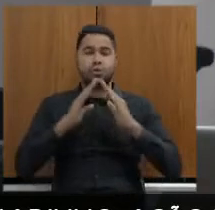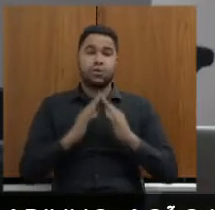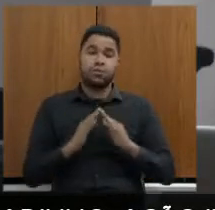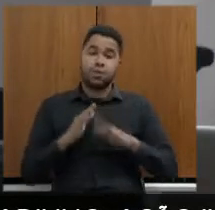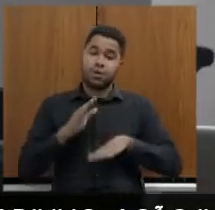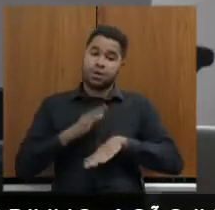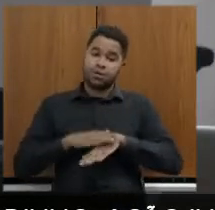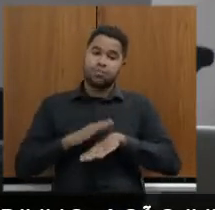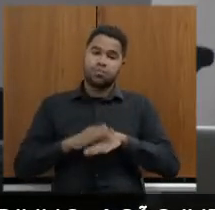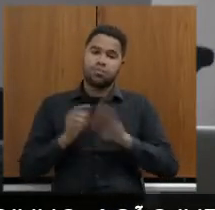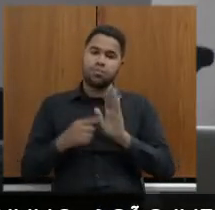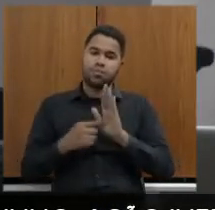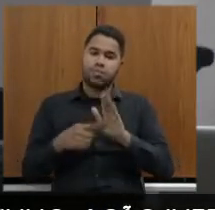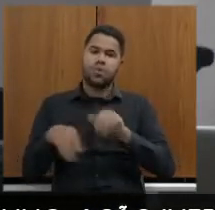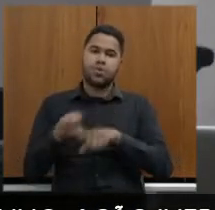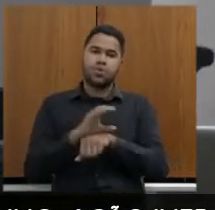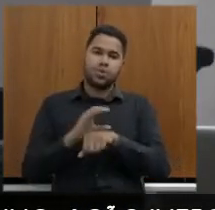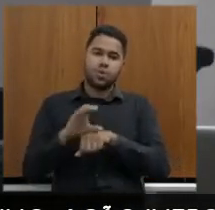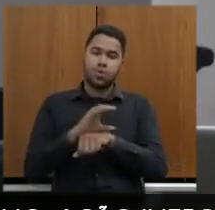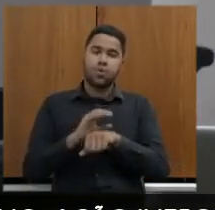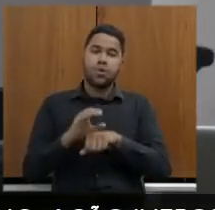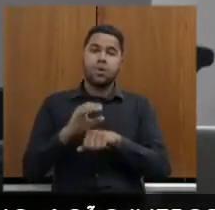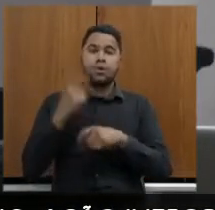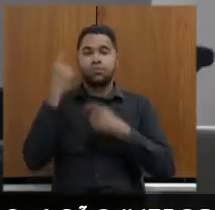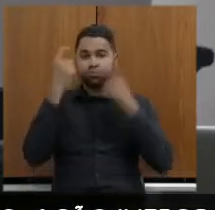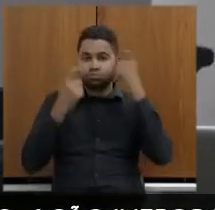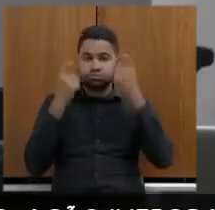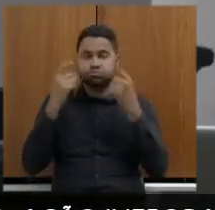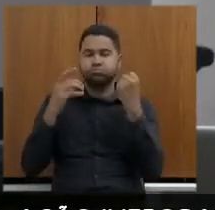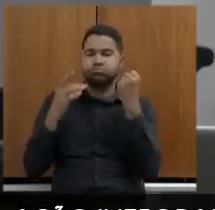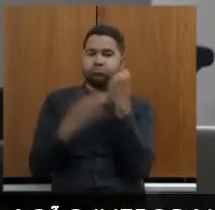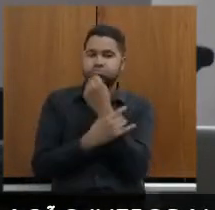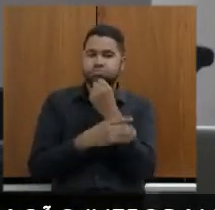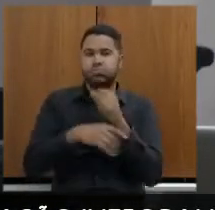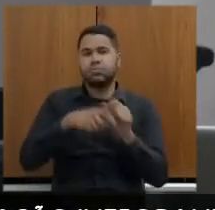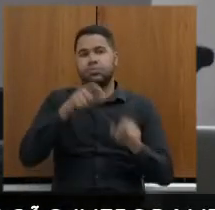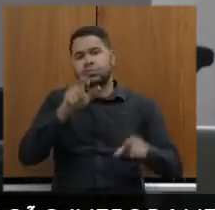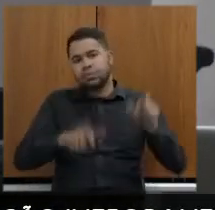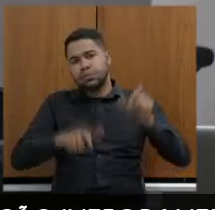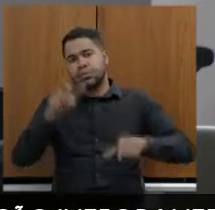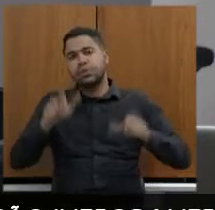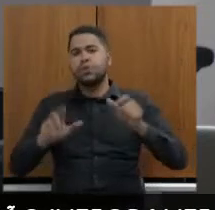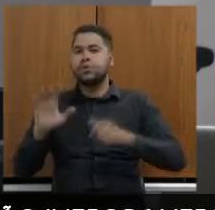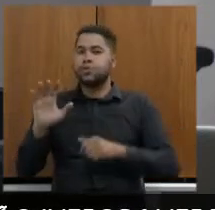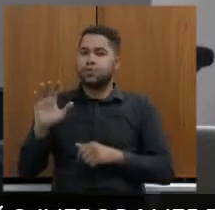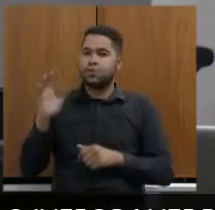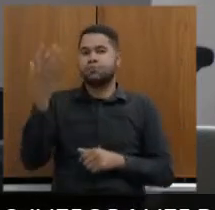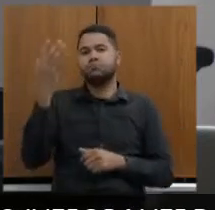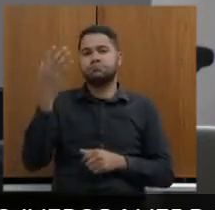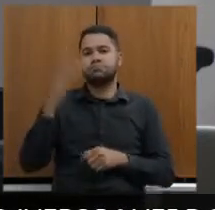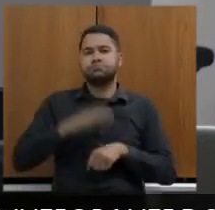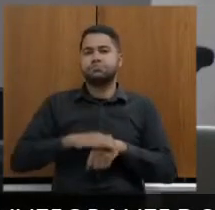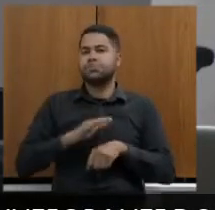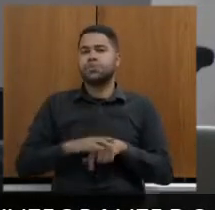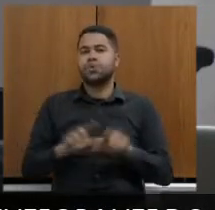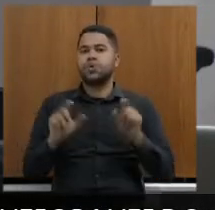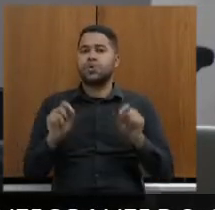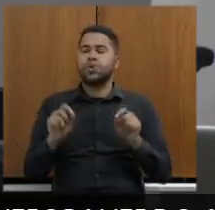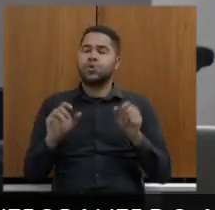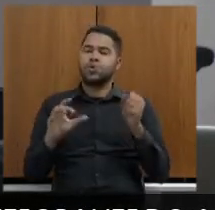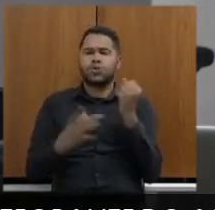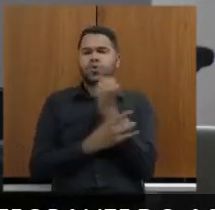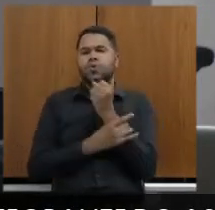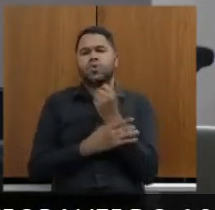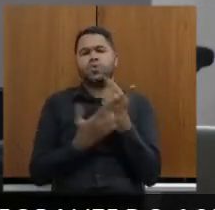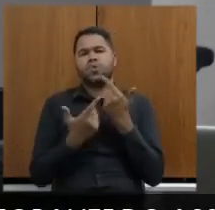previsto constitucionalmente e essa preocupação do governo em assegurar que essas pessoas tenham a sua situação titulada assegura que